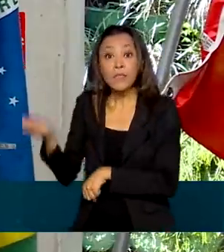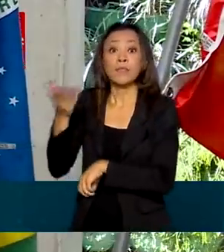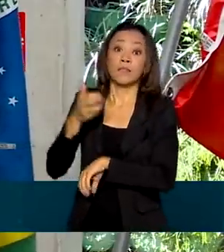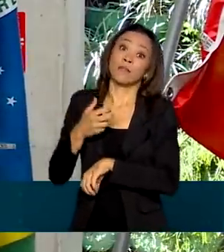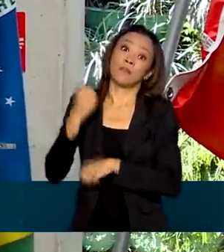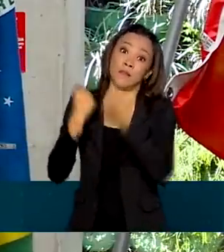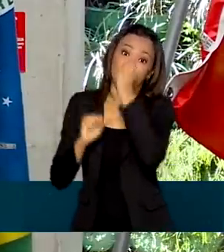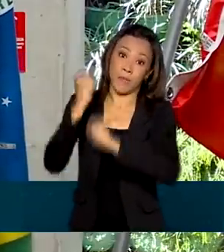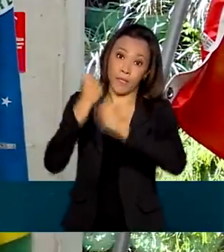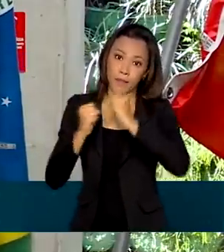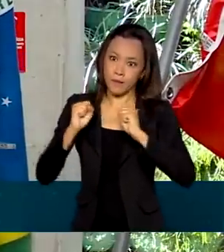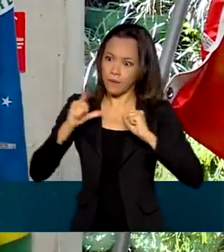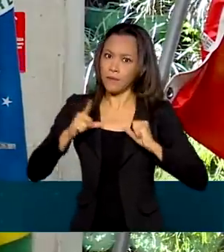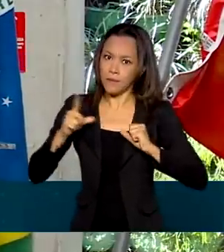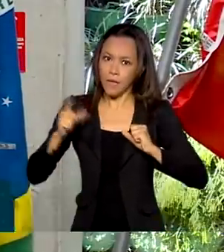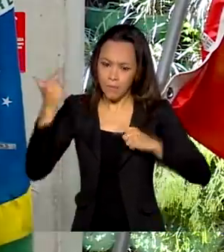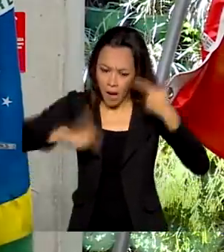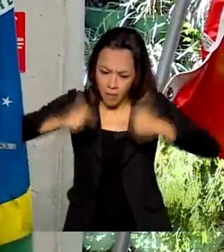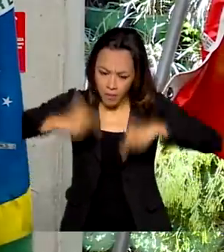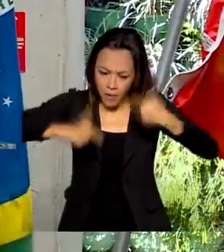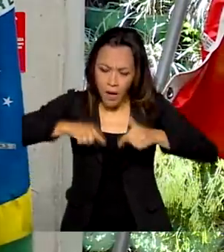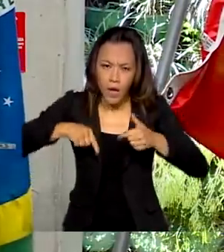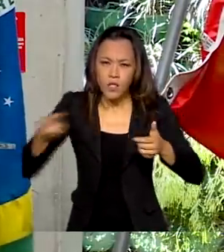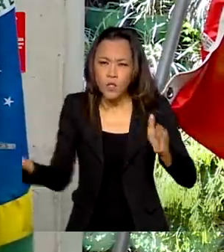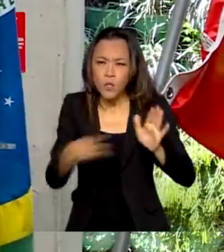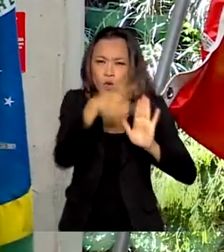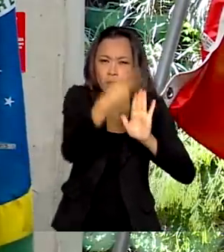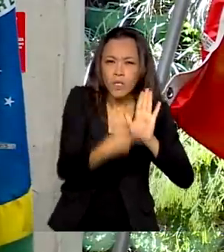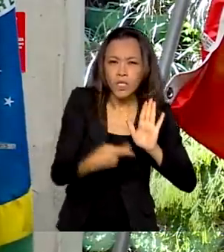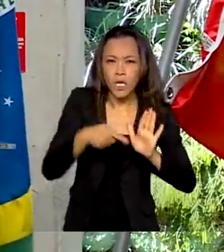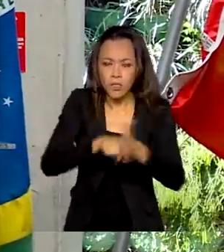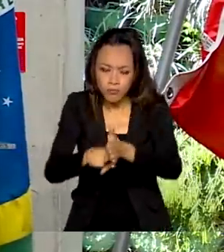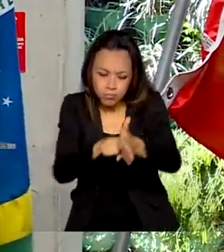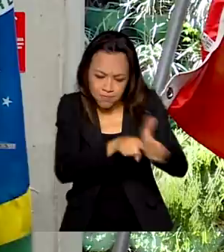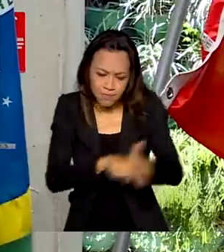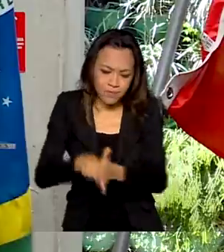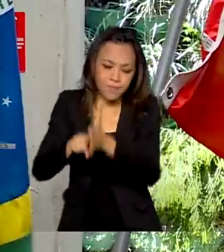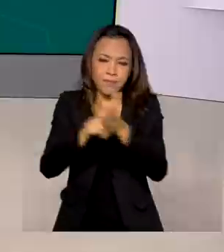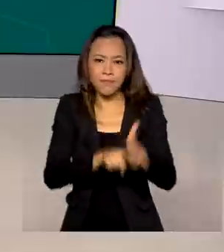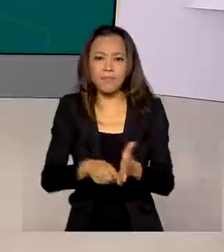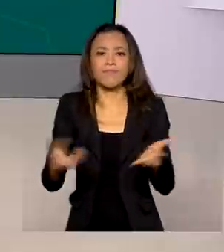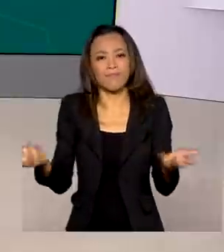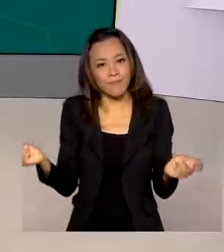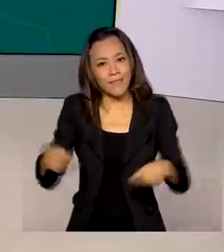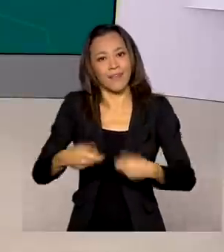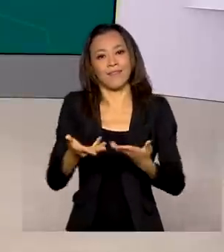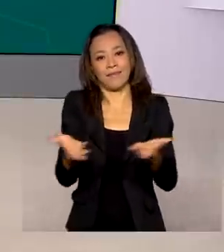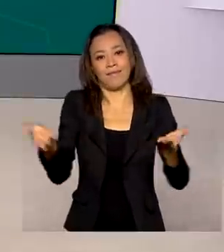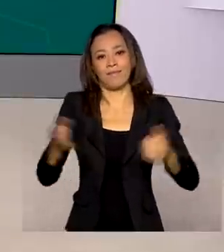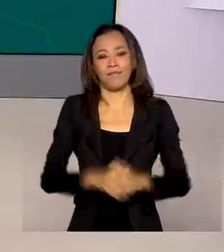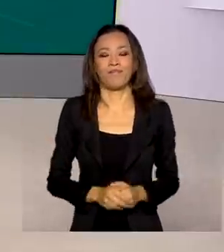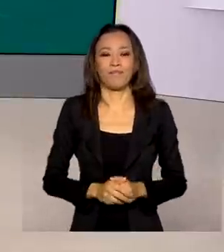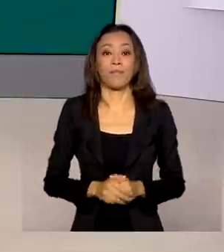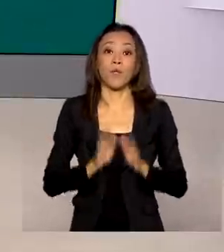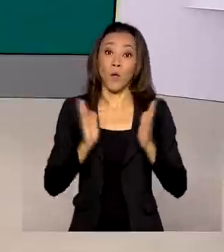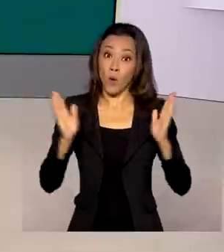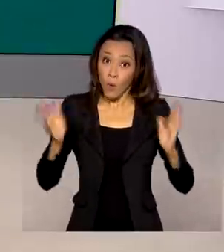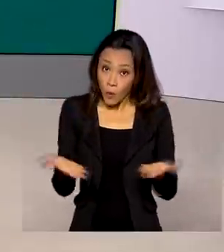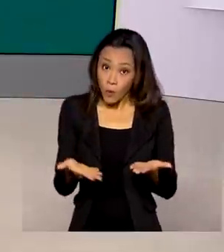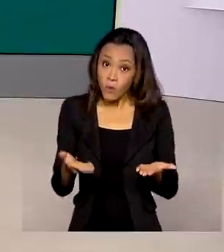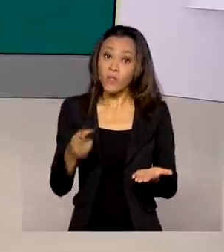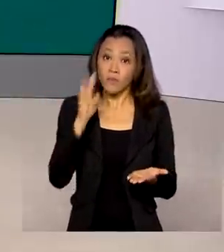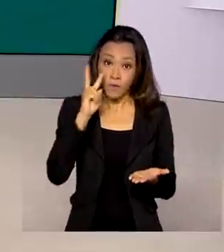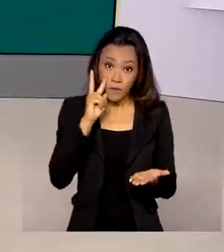têm campo para desenvolver novos projetos, novas ideias, novas startups. A partir de hoje você vai